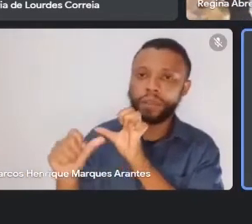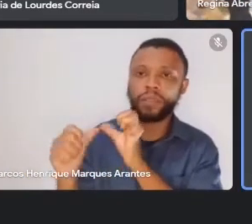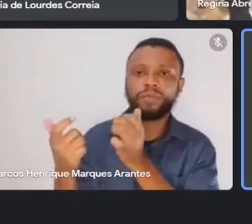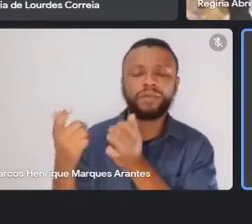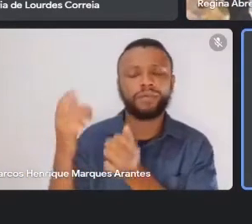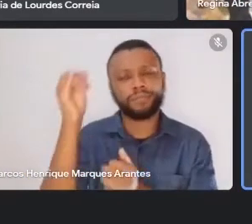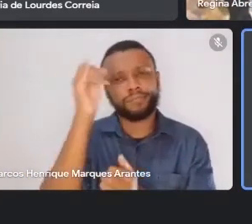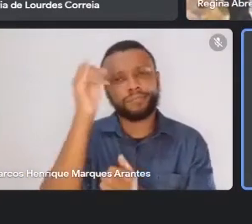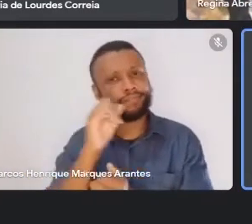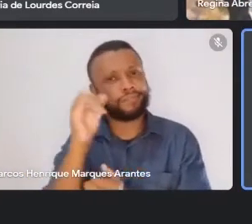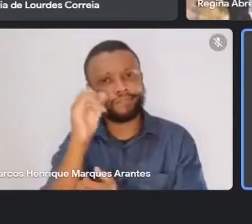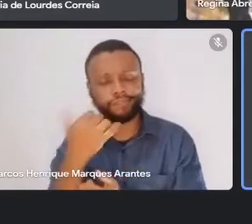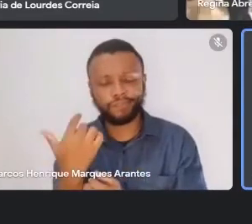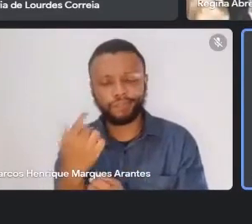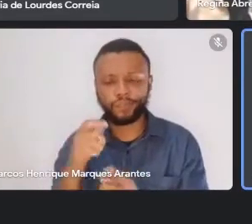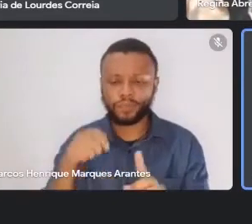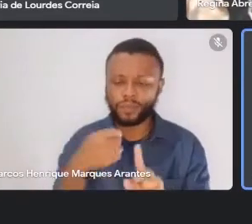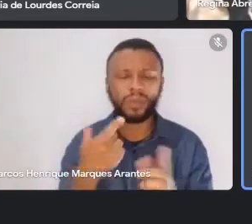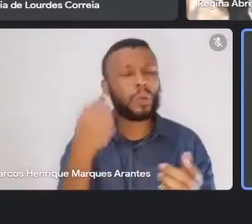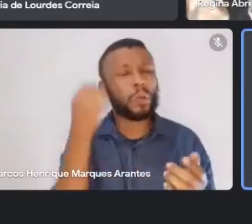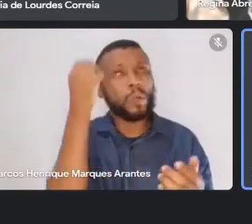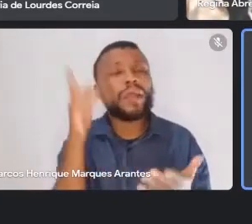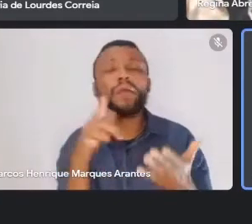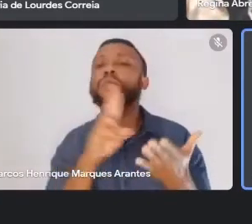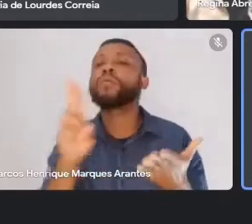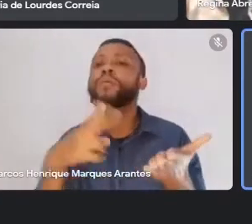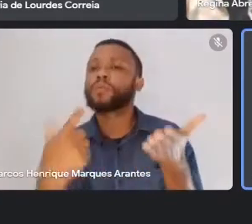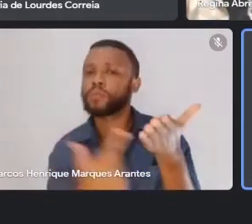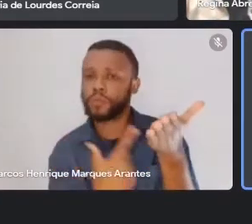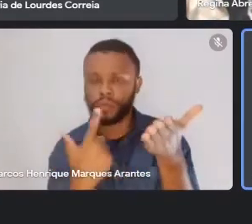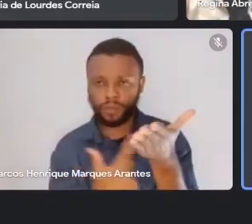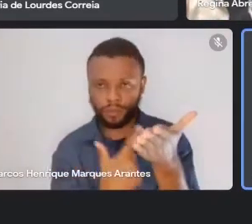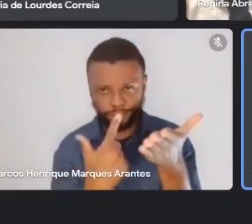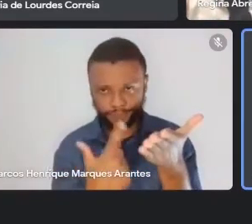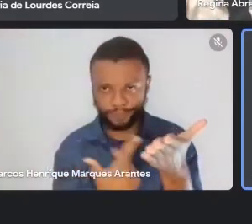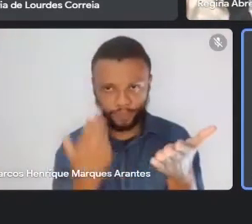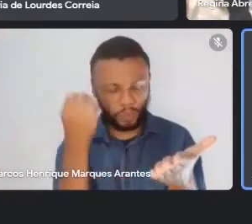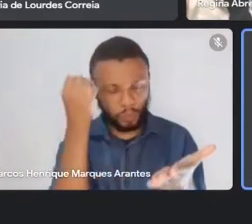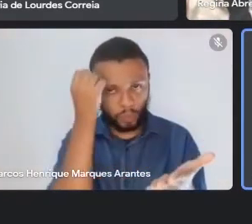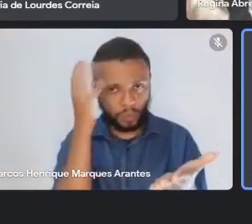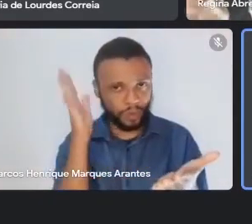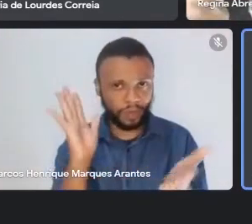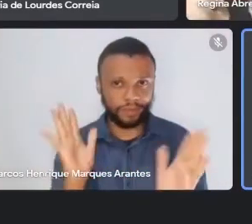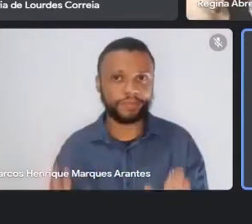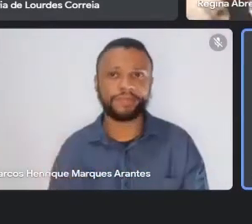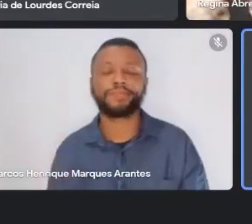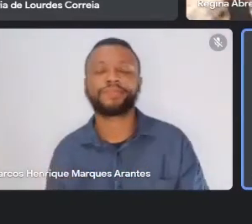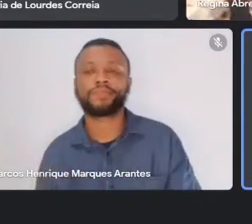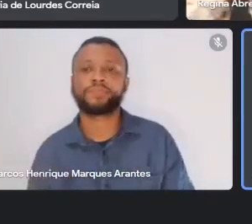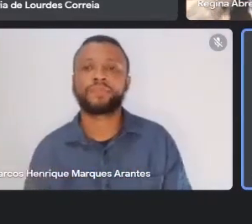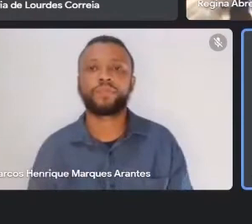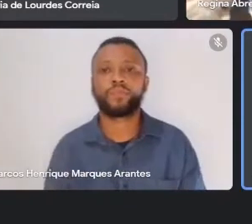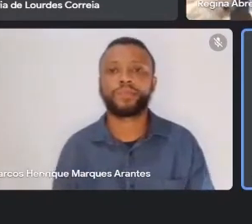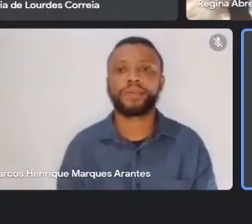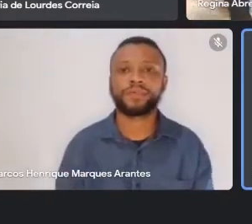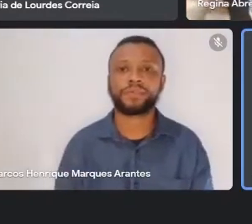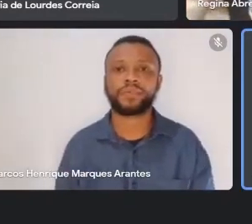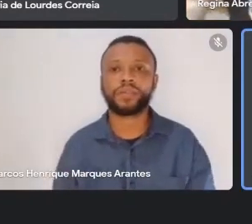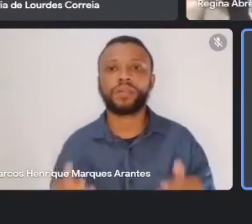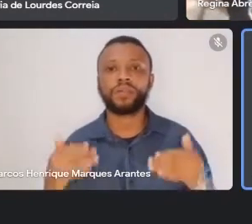José Olímpio. Nem sei se ela existe ainda. Bom, então ele merece esse